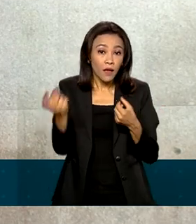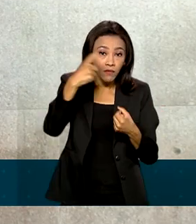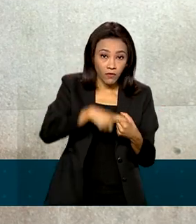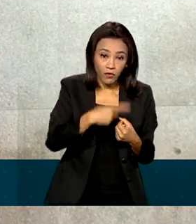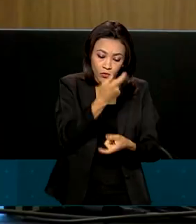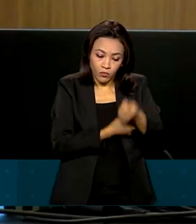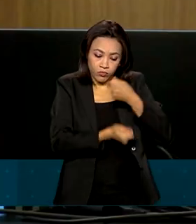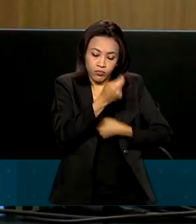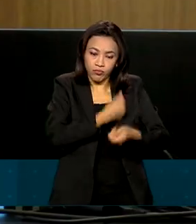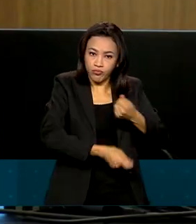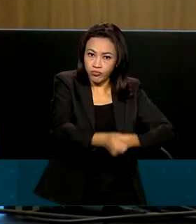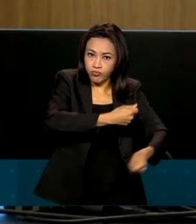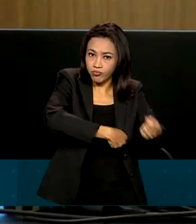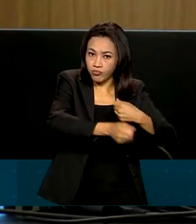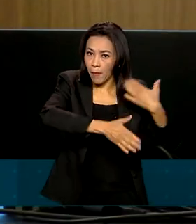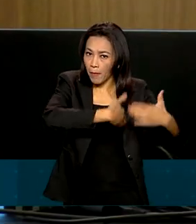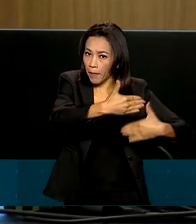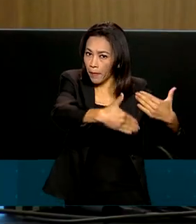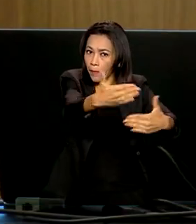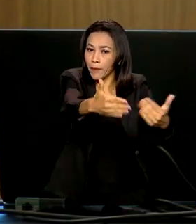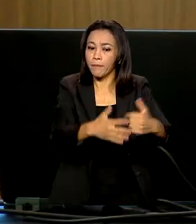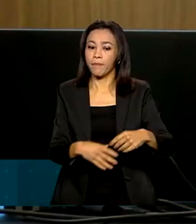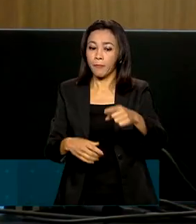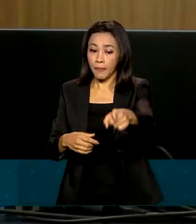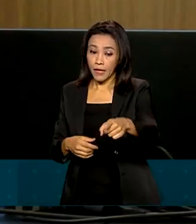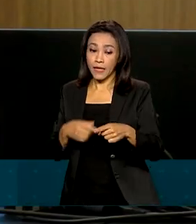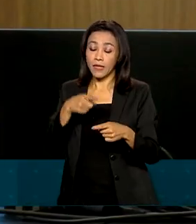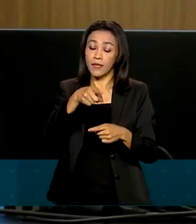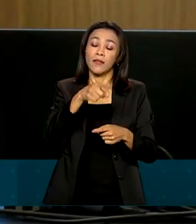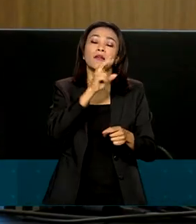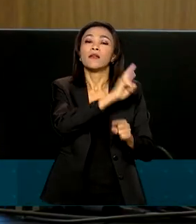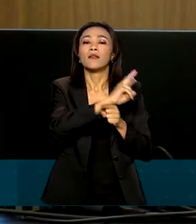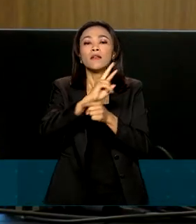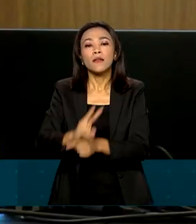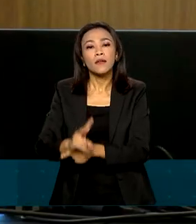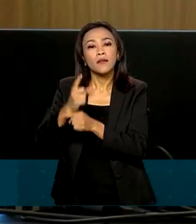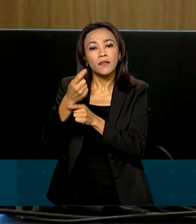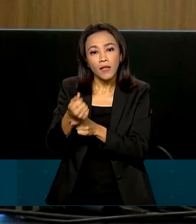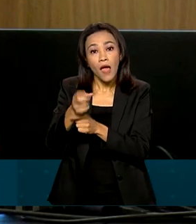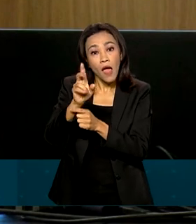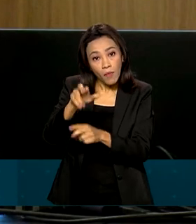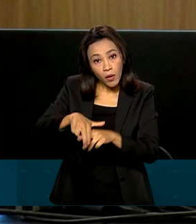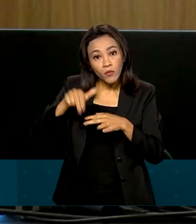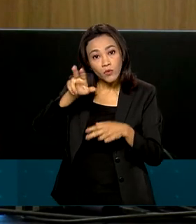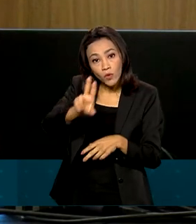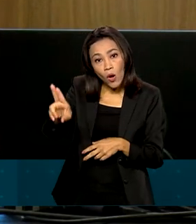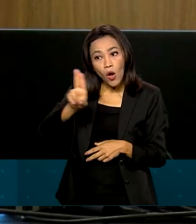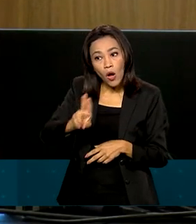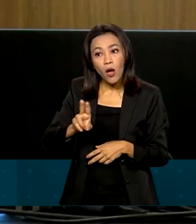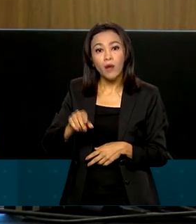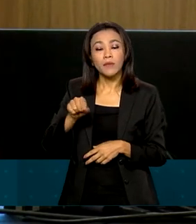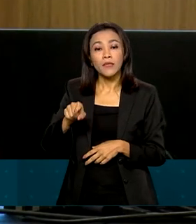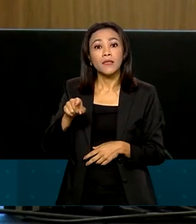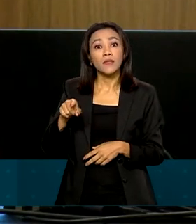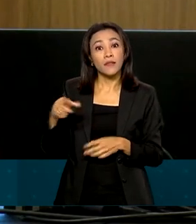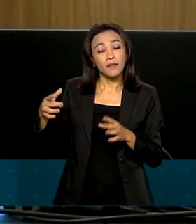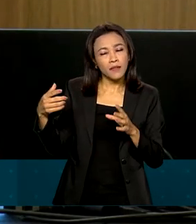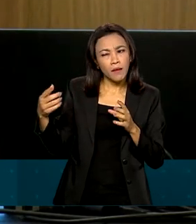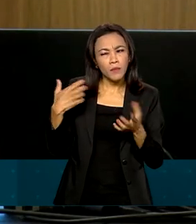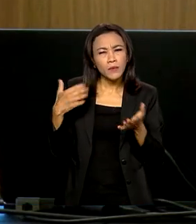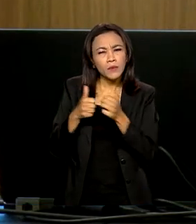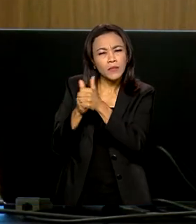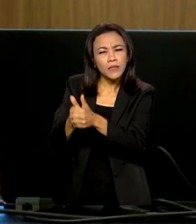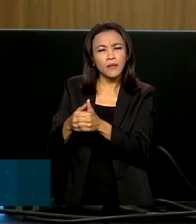econômica. A concessão de crédito é nominal, então ela é afetada pela inflação em si. Em segundo,